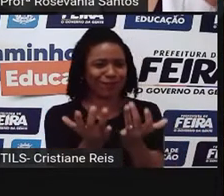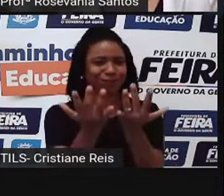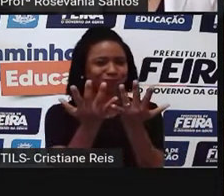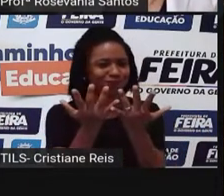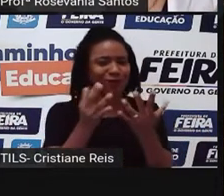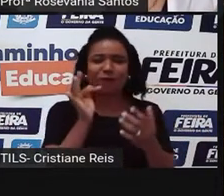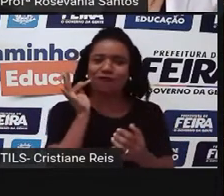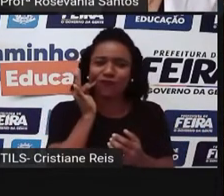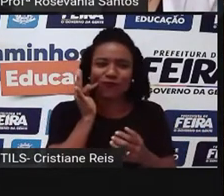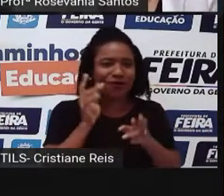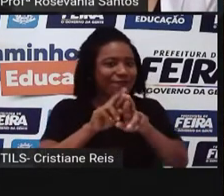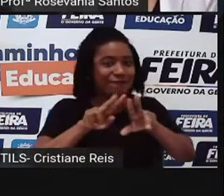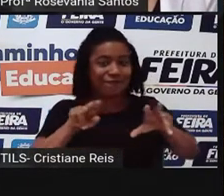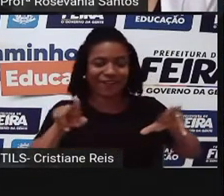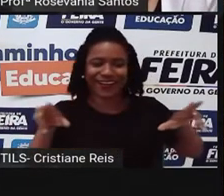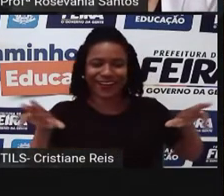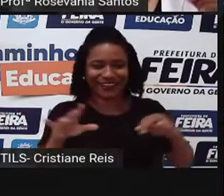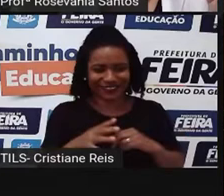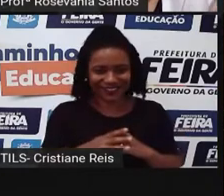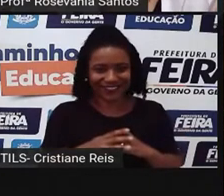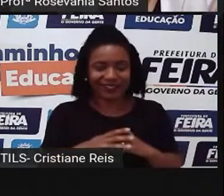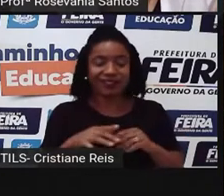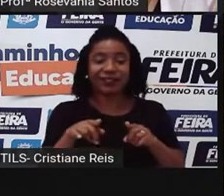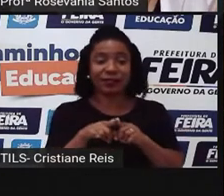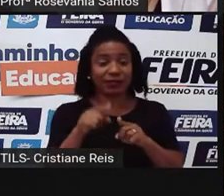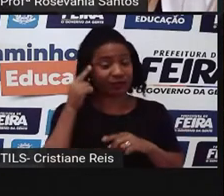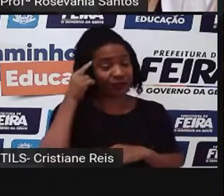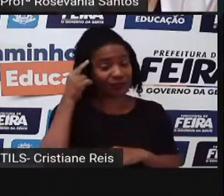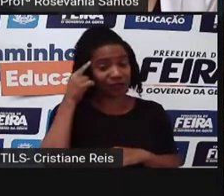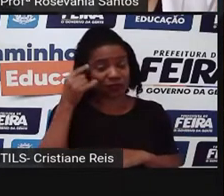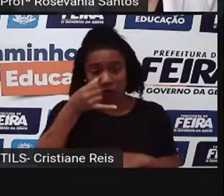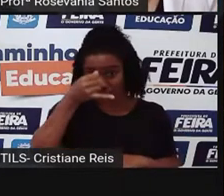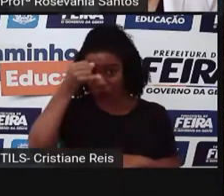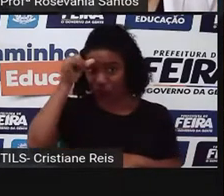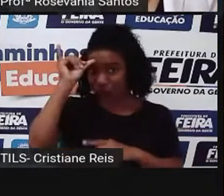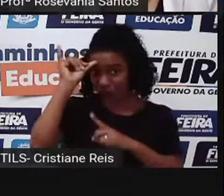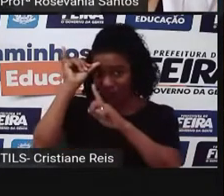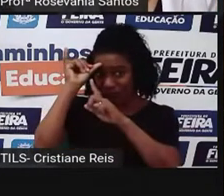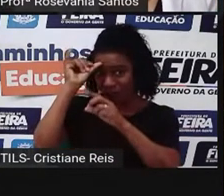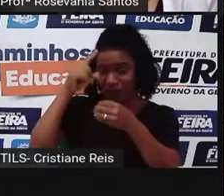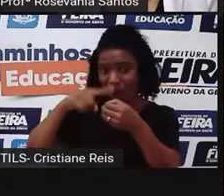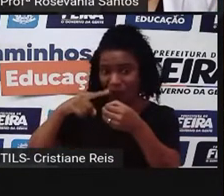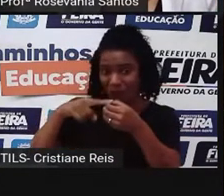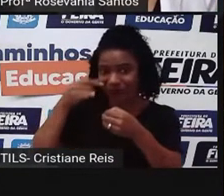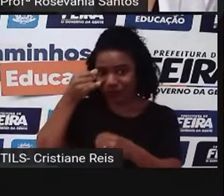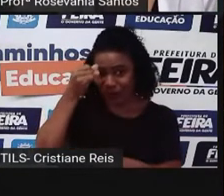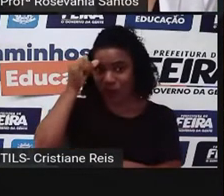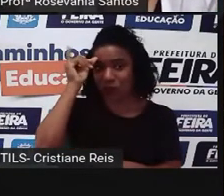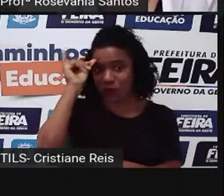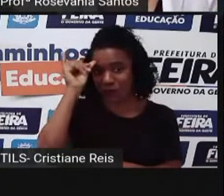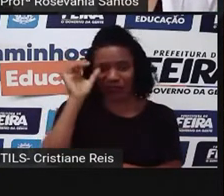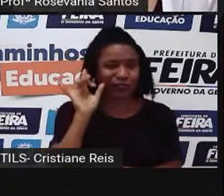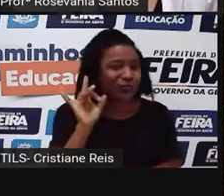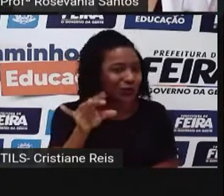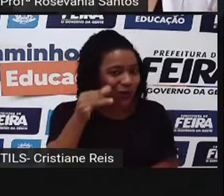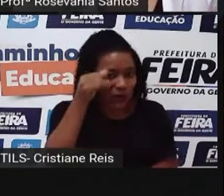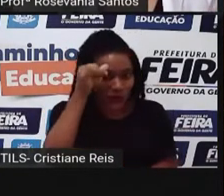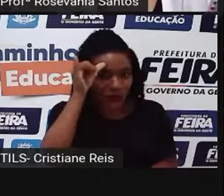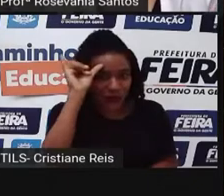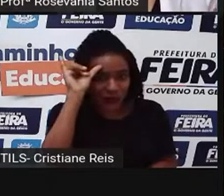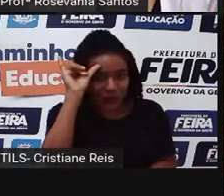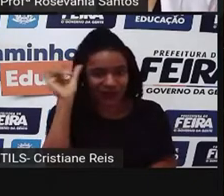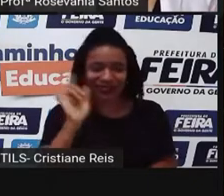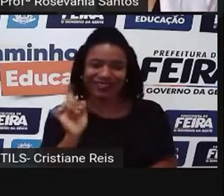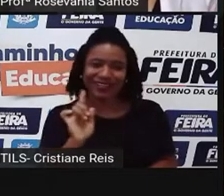E também a gente pensa logo na criação de gado. Mas não é só isso. A gente tem também outros animais, né? Por mais que a gente